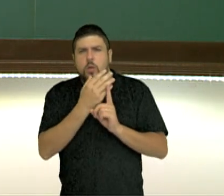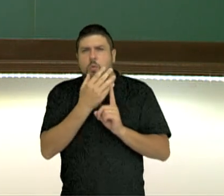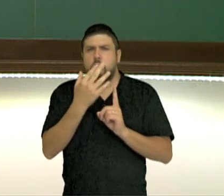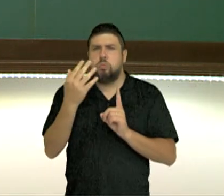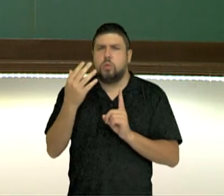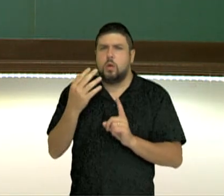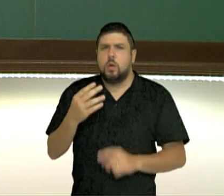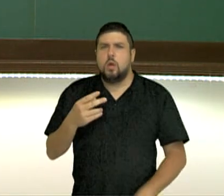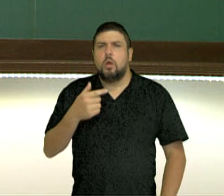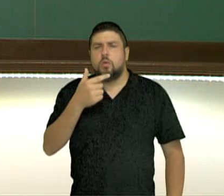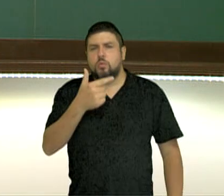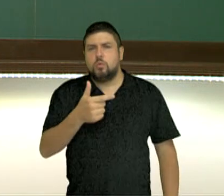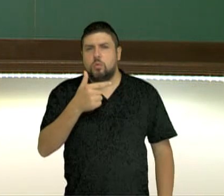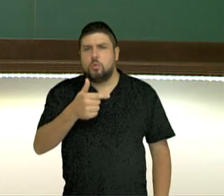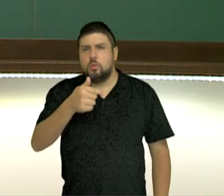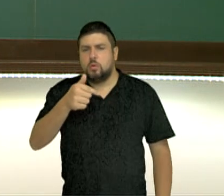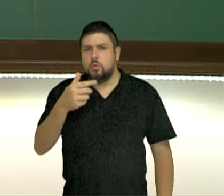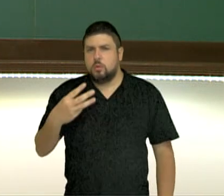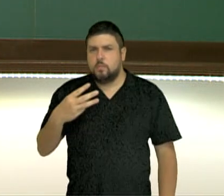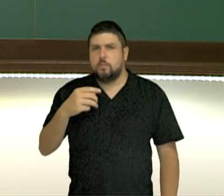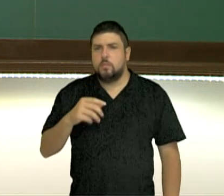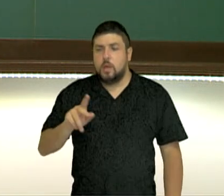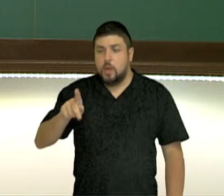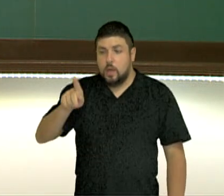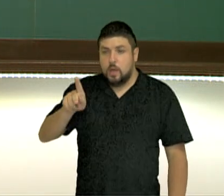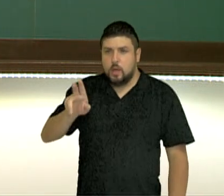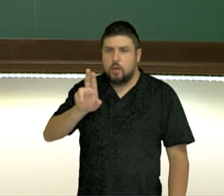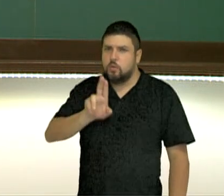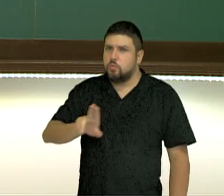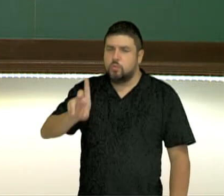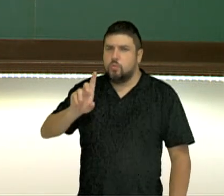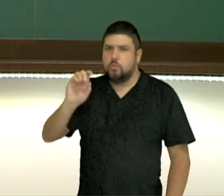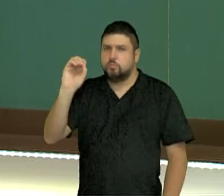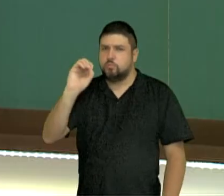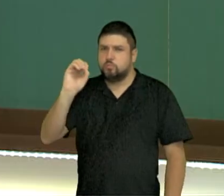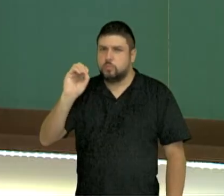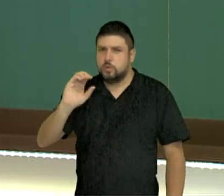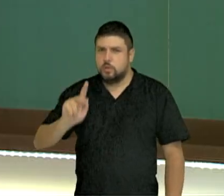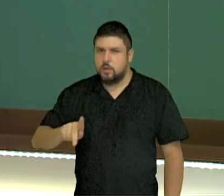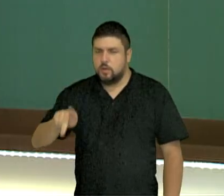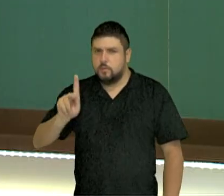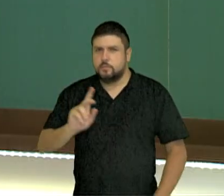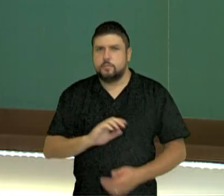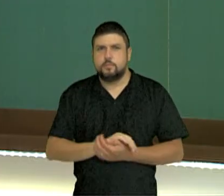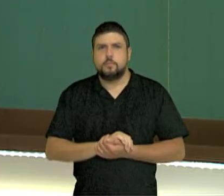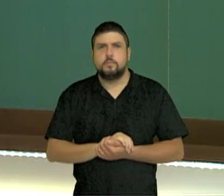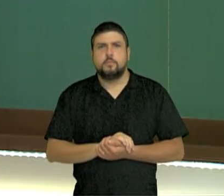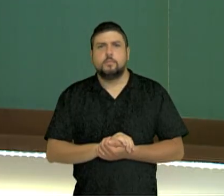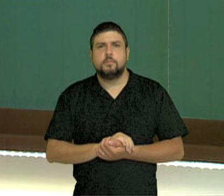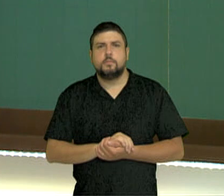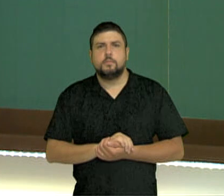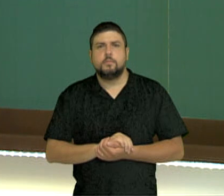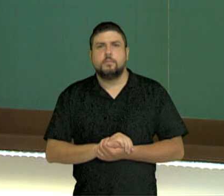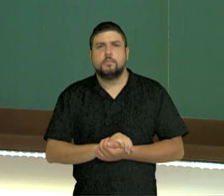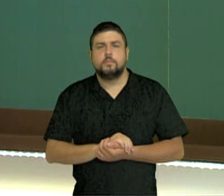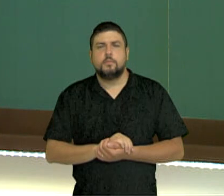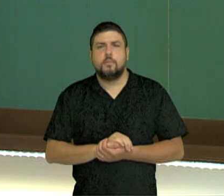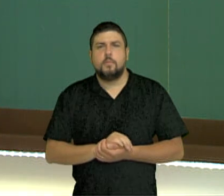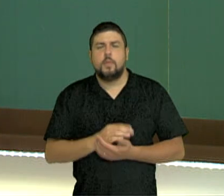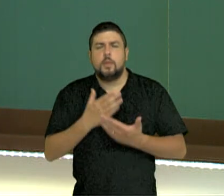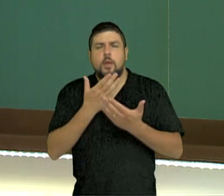Kelvin, não utilizamos a denominação graus. Seguindo aqui com a nossa aula, vamos também falar de